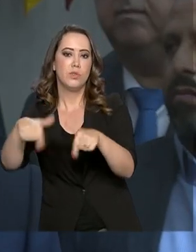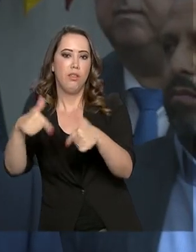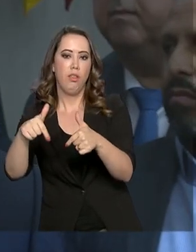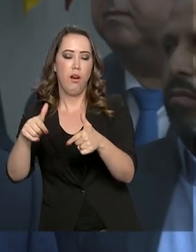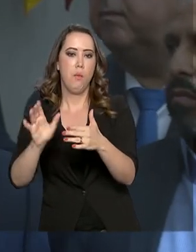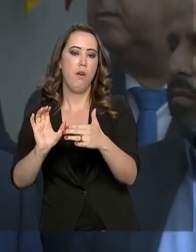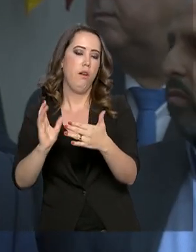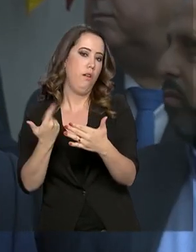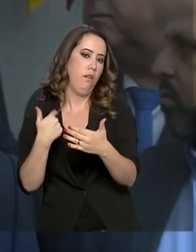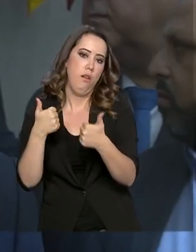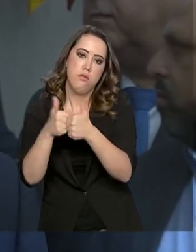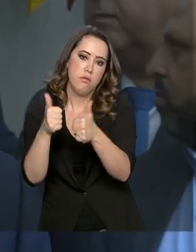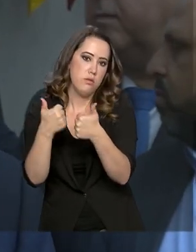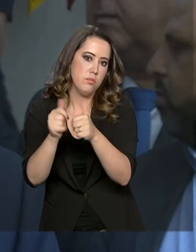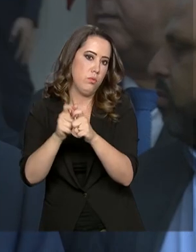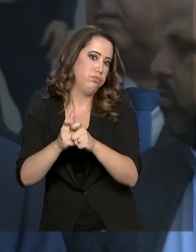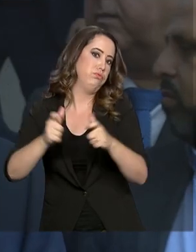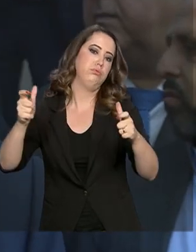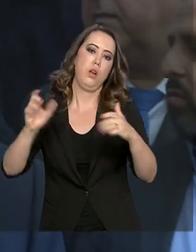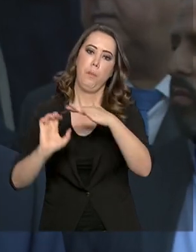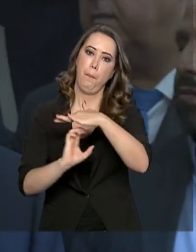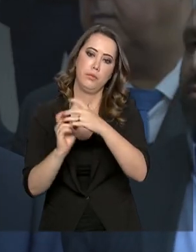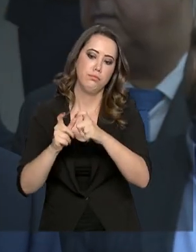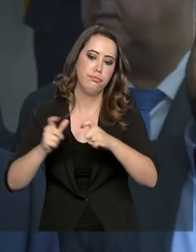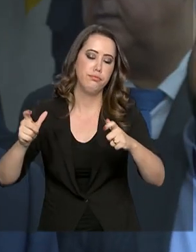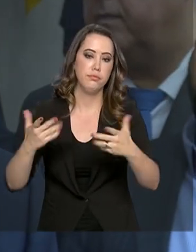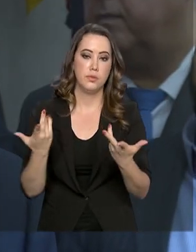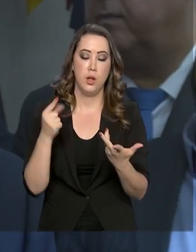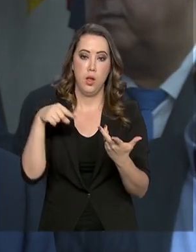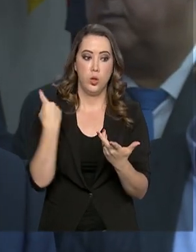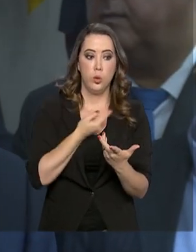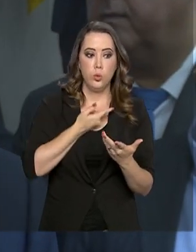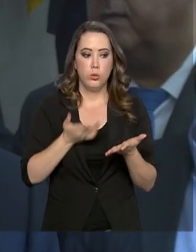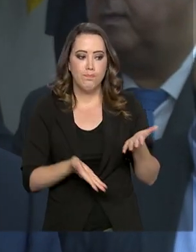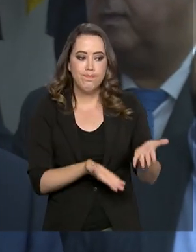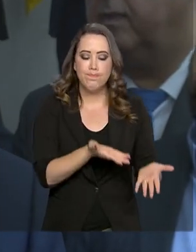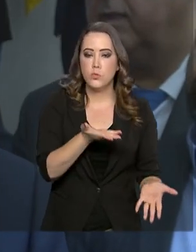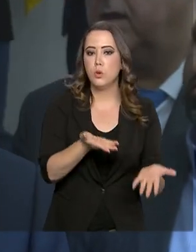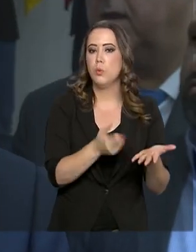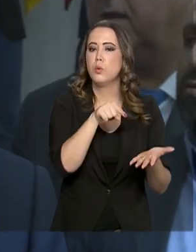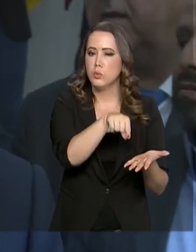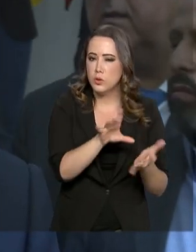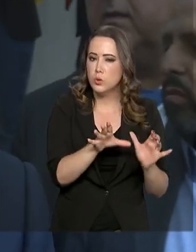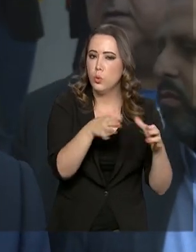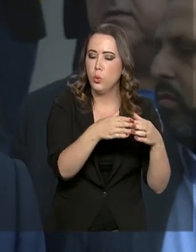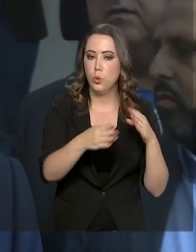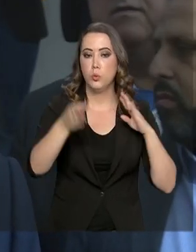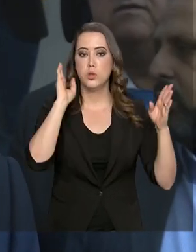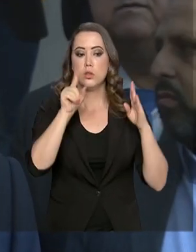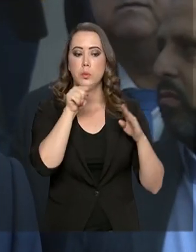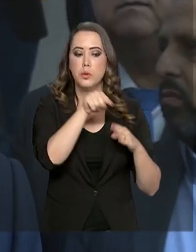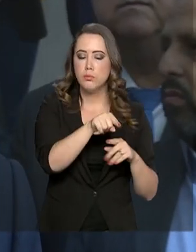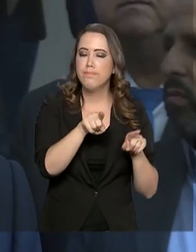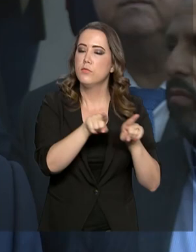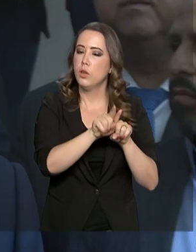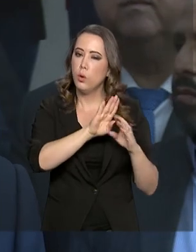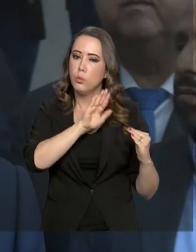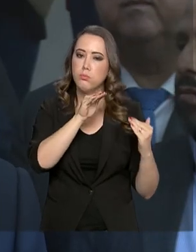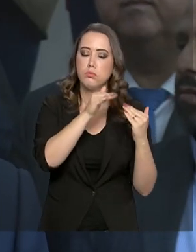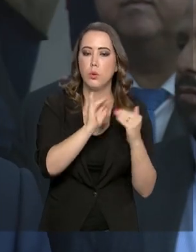de maneira em grande escala. Então, o que nós estamos proporcionando aos caminhoneiros nesse momento é eles terem